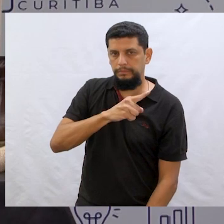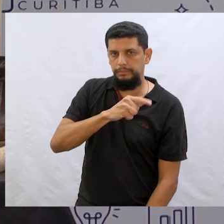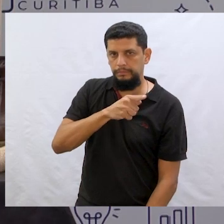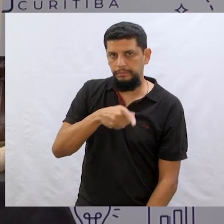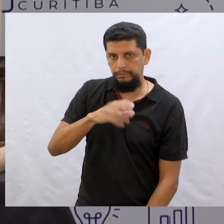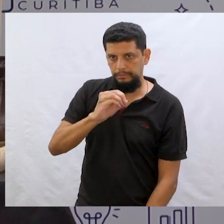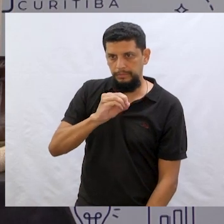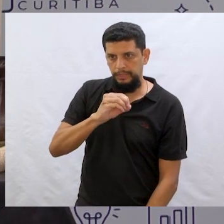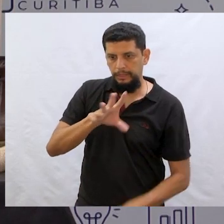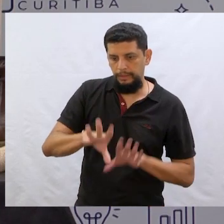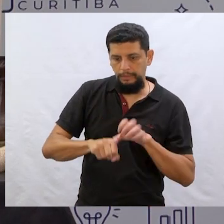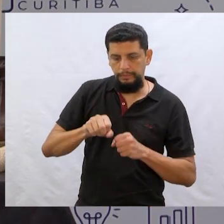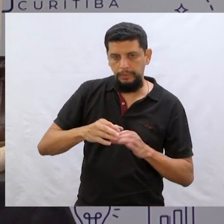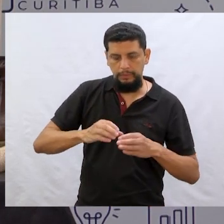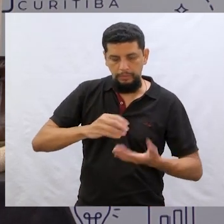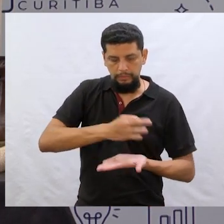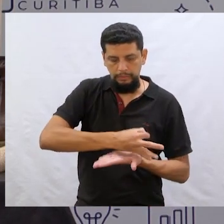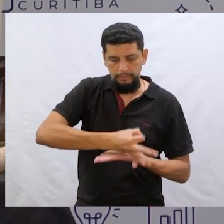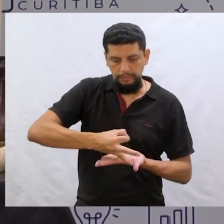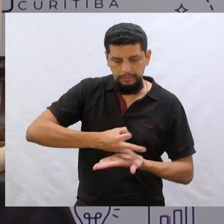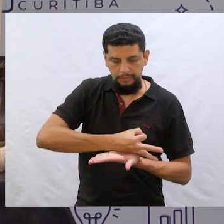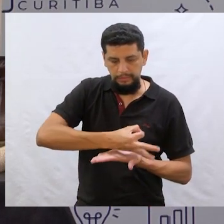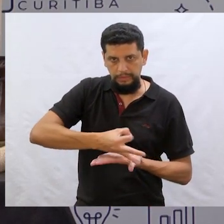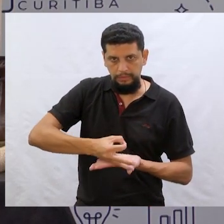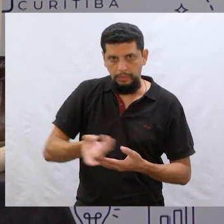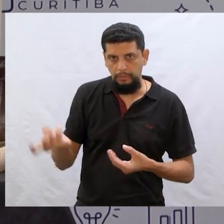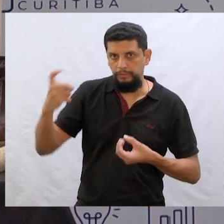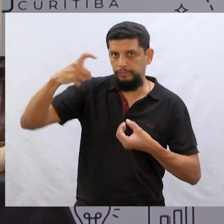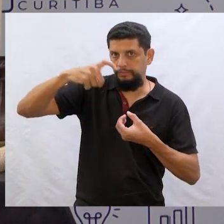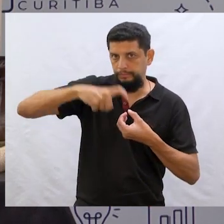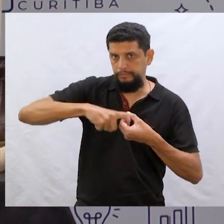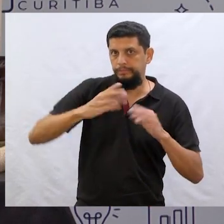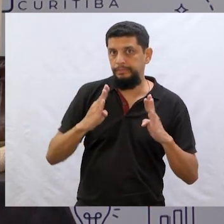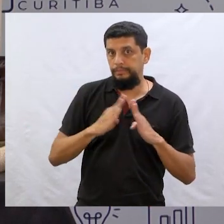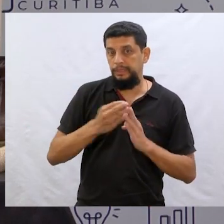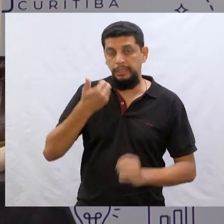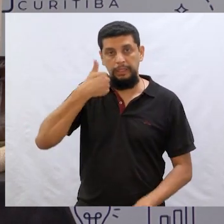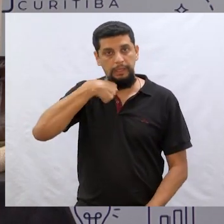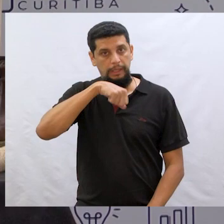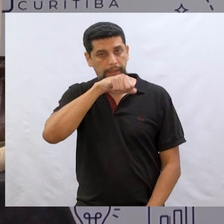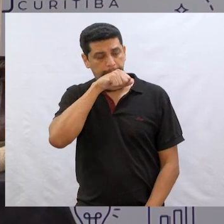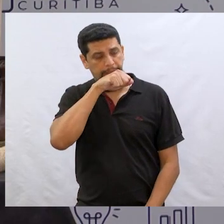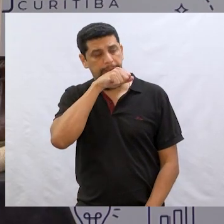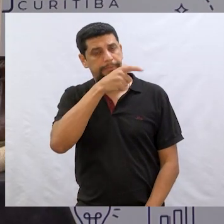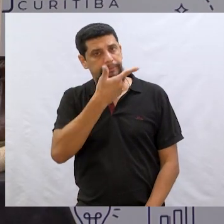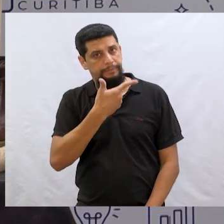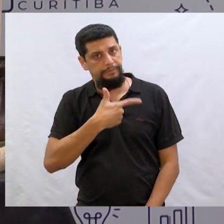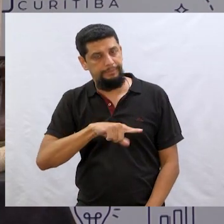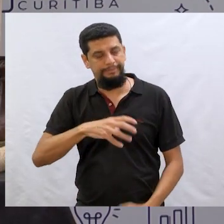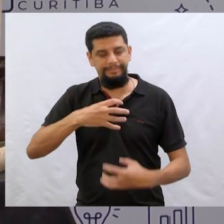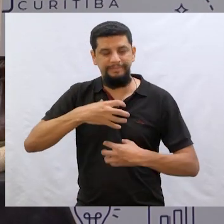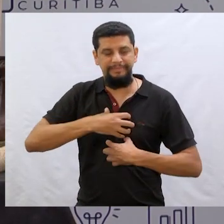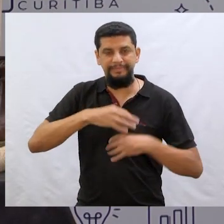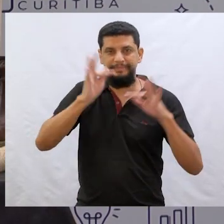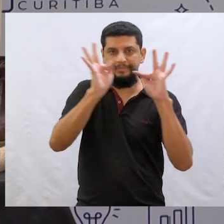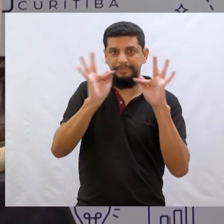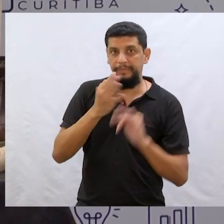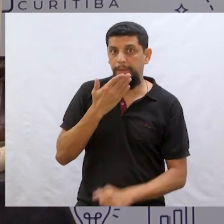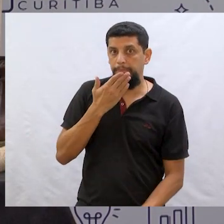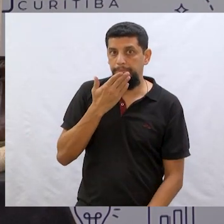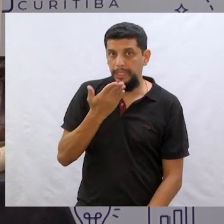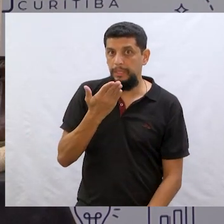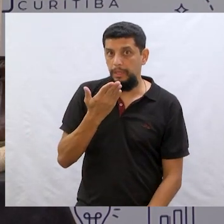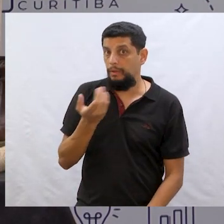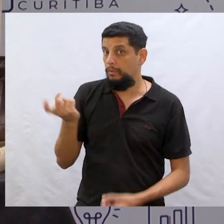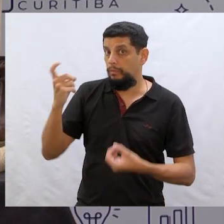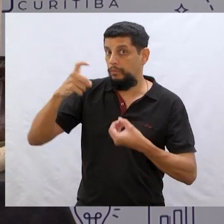que depressa, pegou o saco de moedas e, ó, voltou para casa. A mãe, então, mais uma vez ficou muito feliz e pediu para que